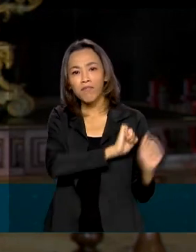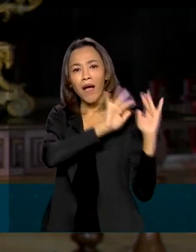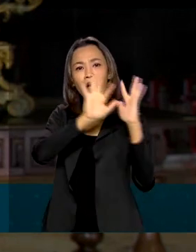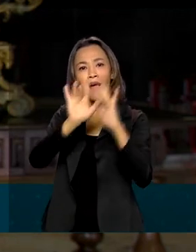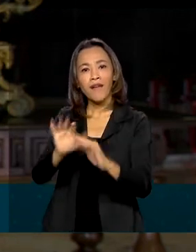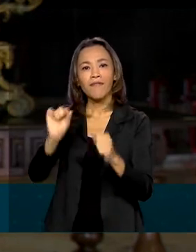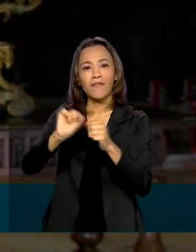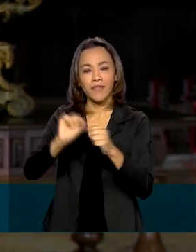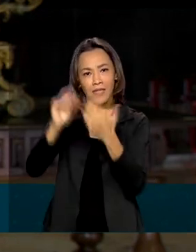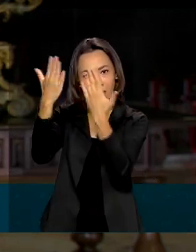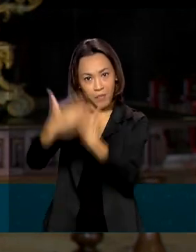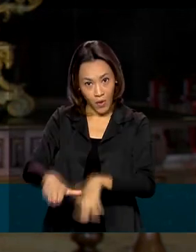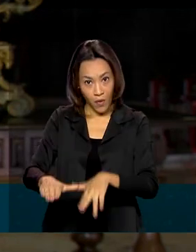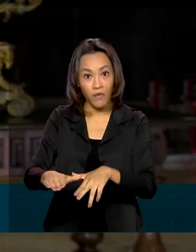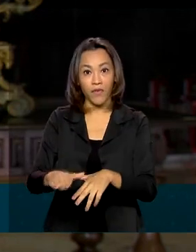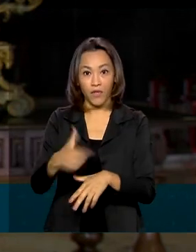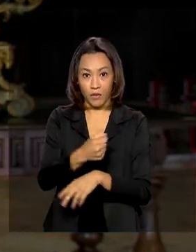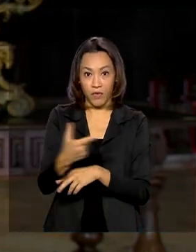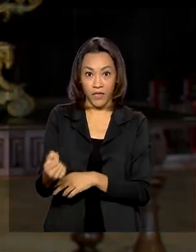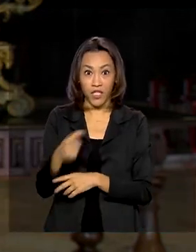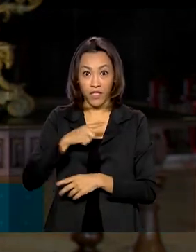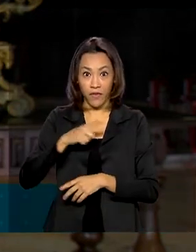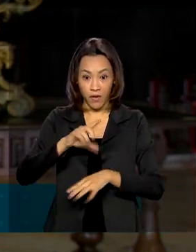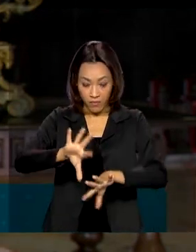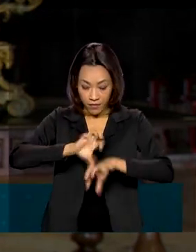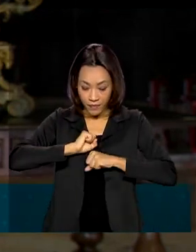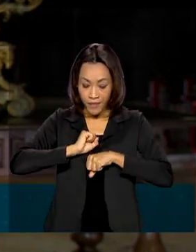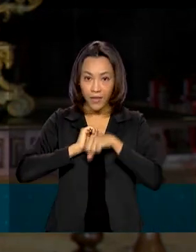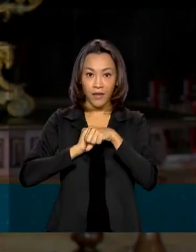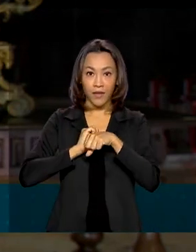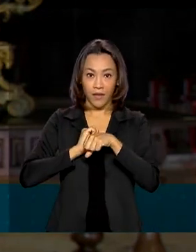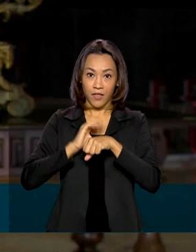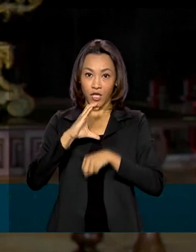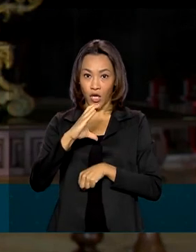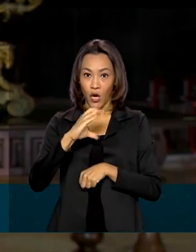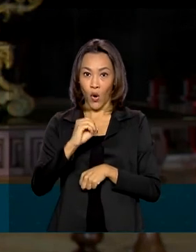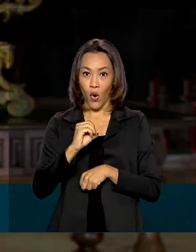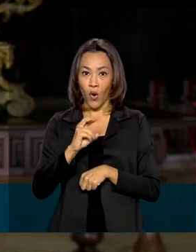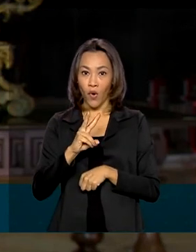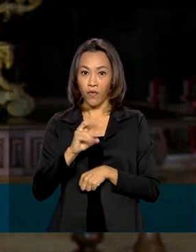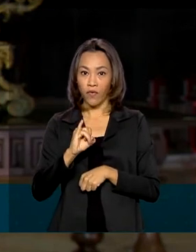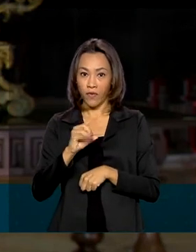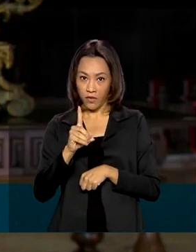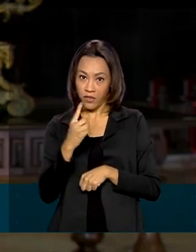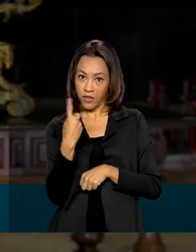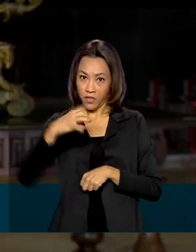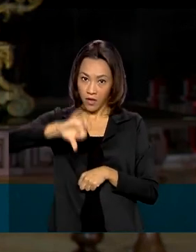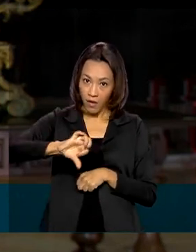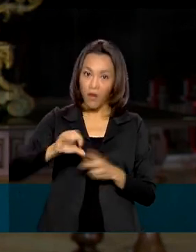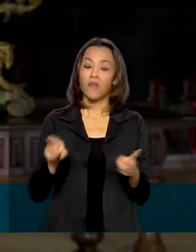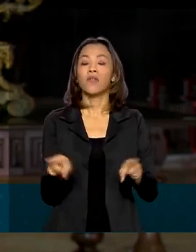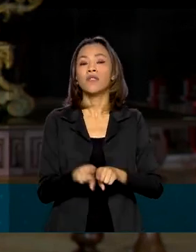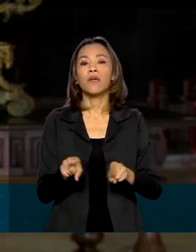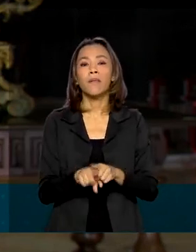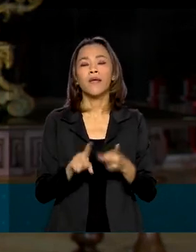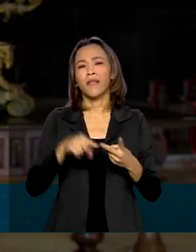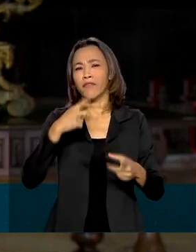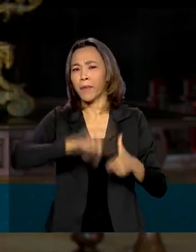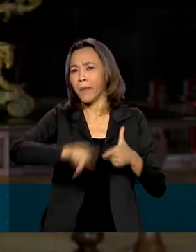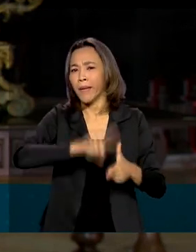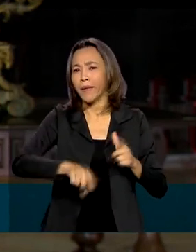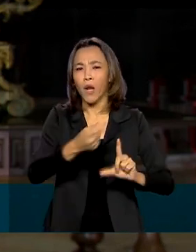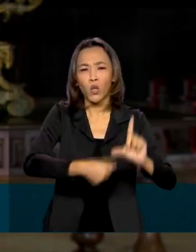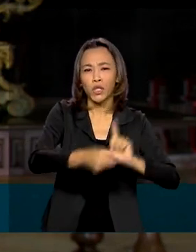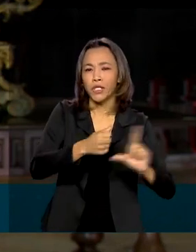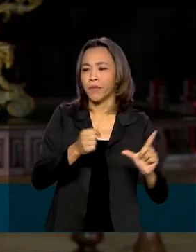tiveram o diagnóstico de Covid-19 ou participantes que foram prejudicados por problemas logísticos, como salas